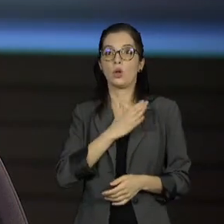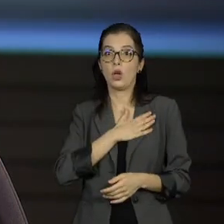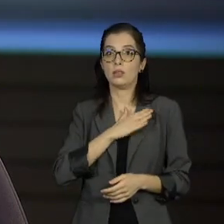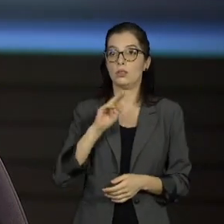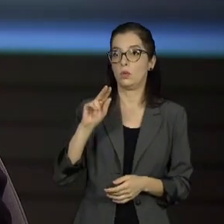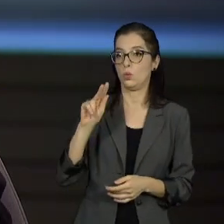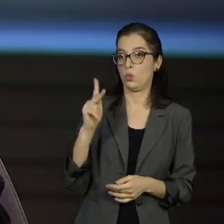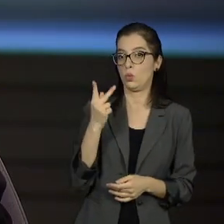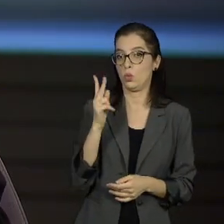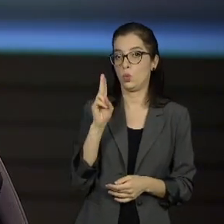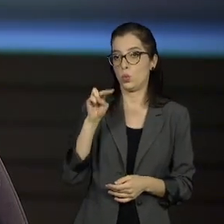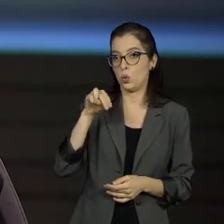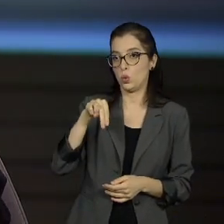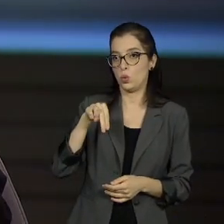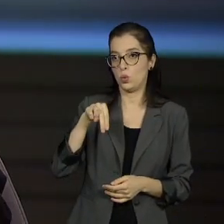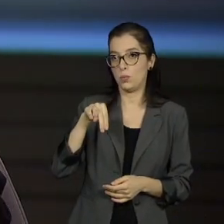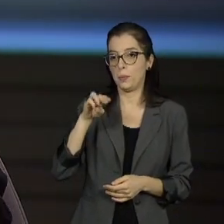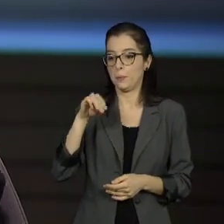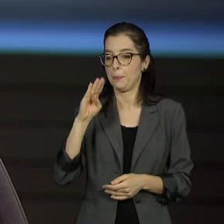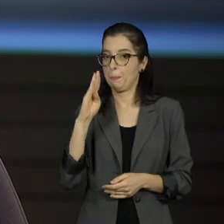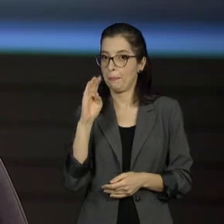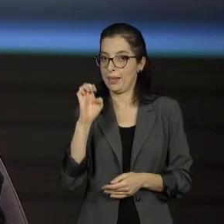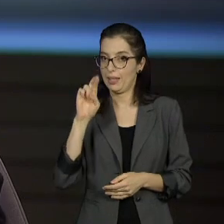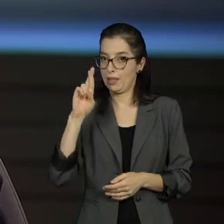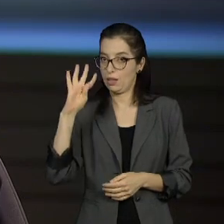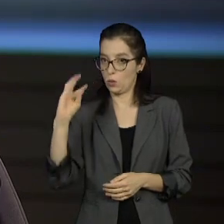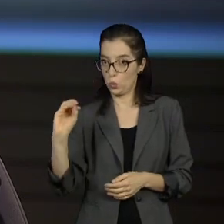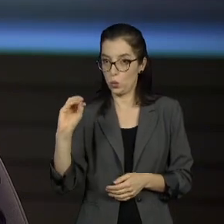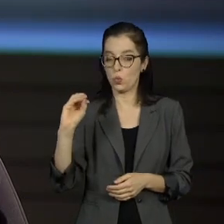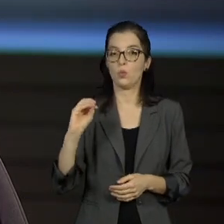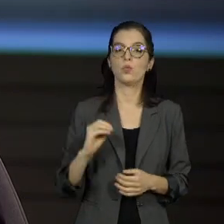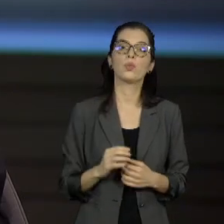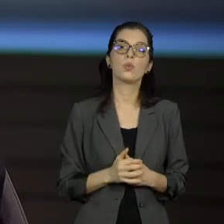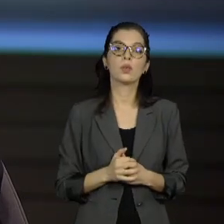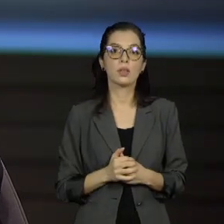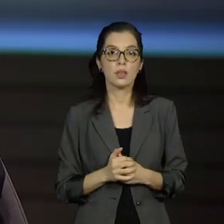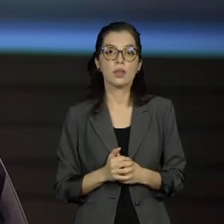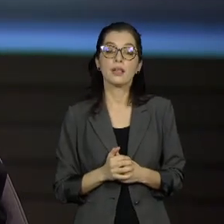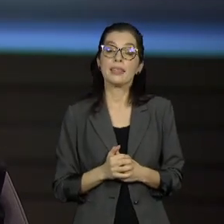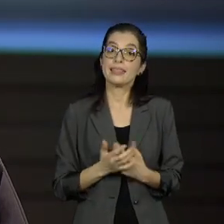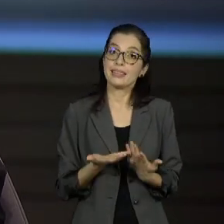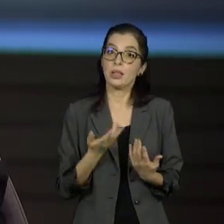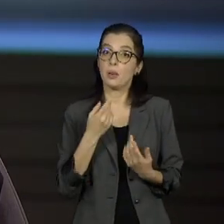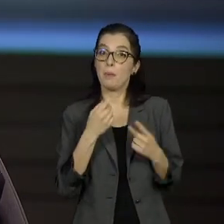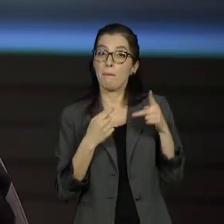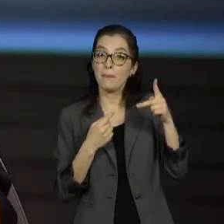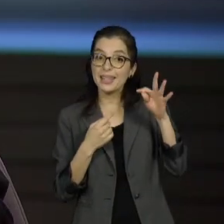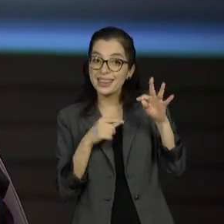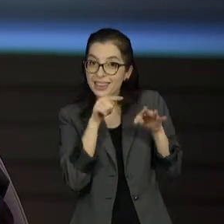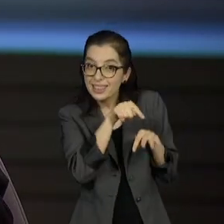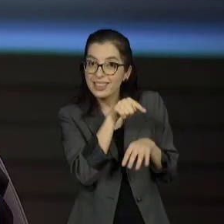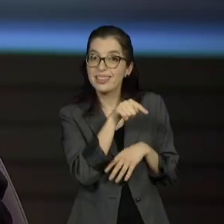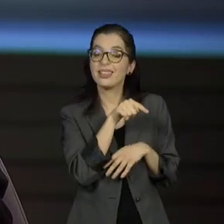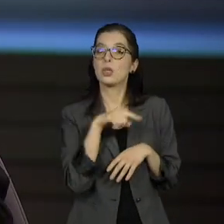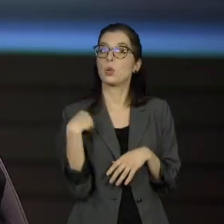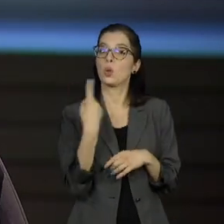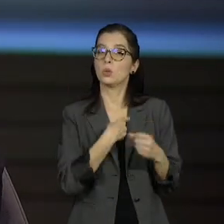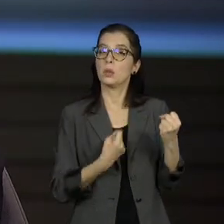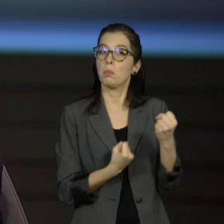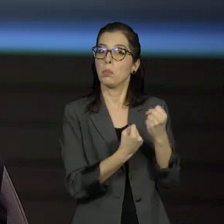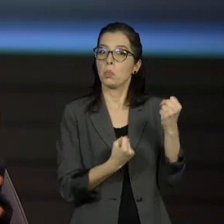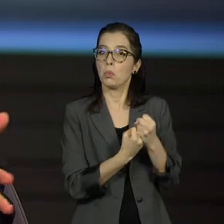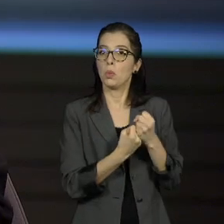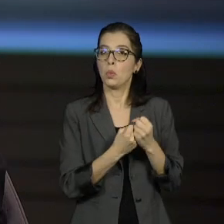pessoal dela. Que, claro, o PT vai tentar capitalizar e tudo mais. O Lula apareceu, fez campanha com ela, mas não era esse o projeto inicial.